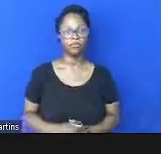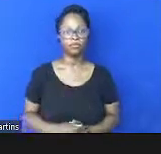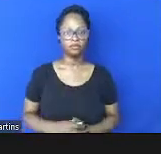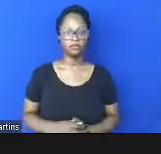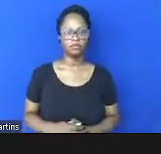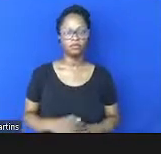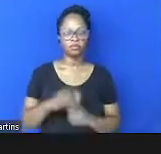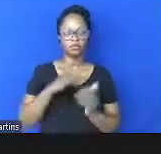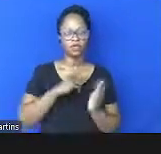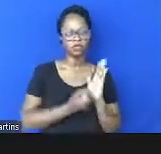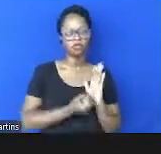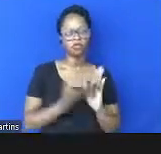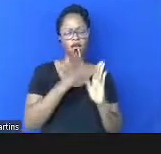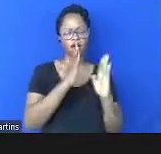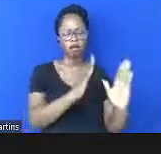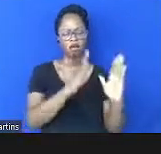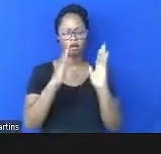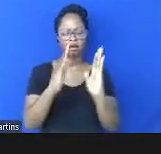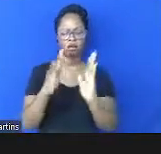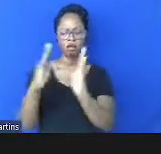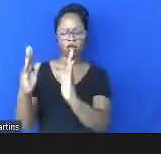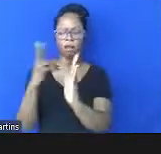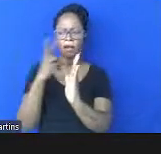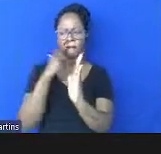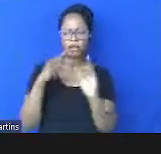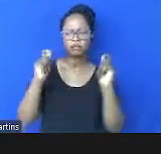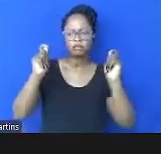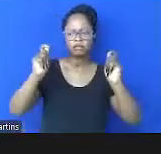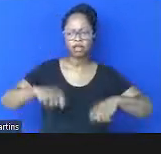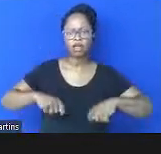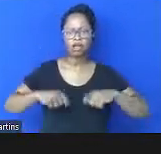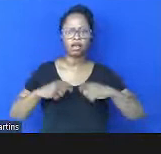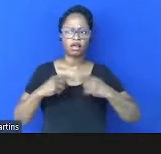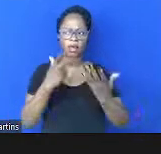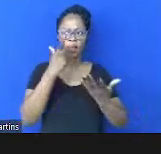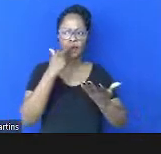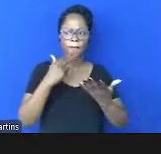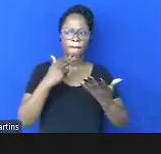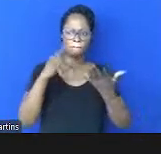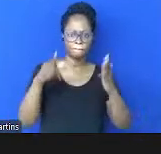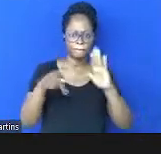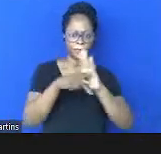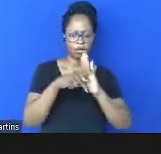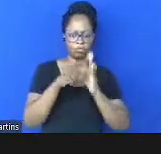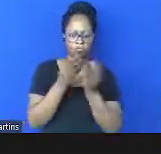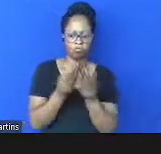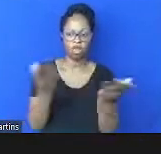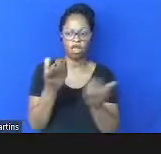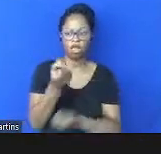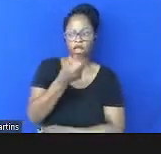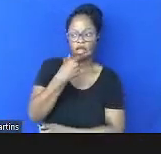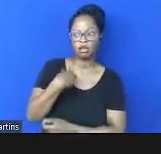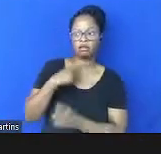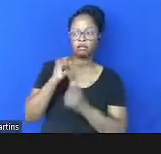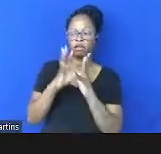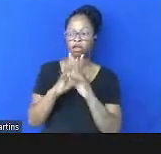série de cenários com relaxamento com a cobertura de drogas e eles relaxam também